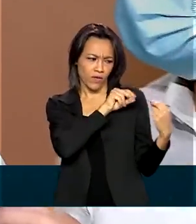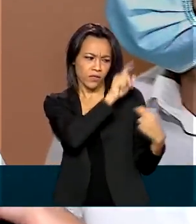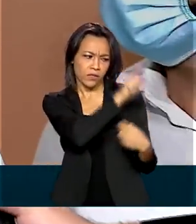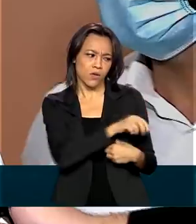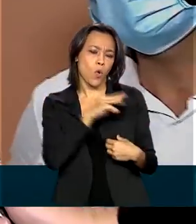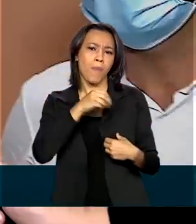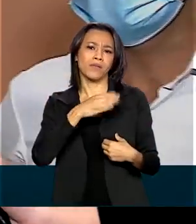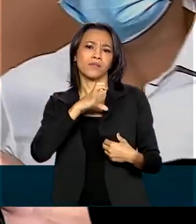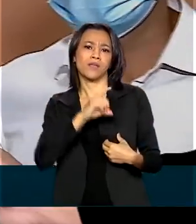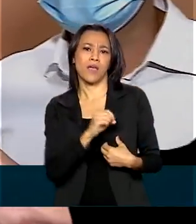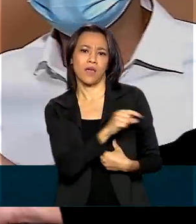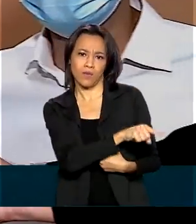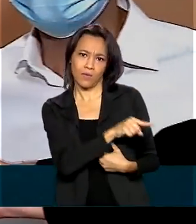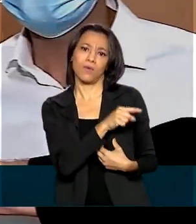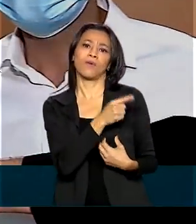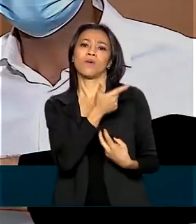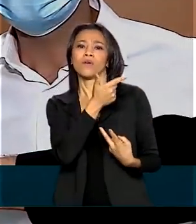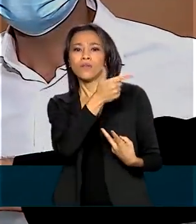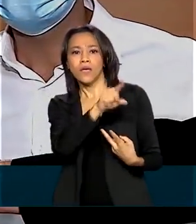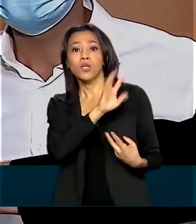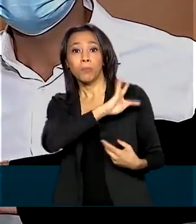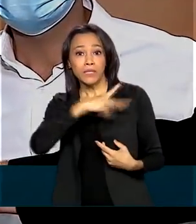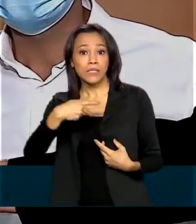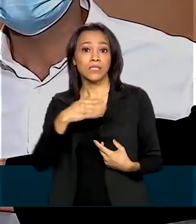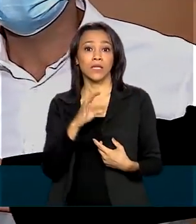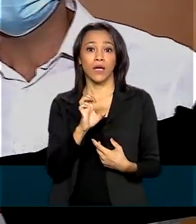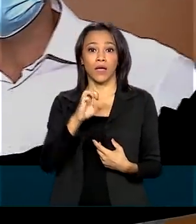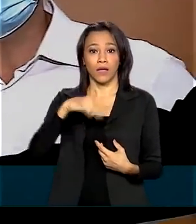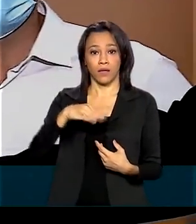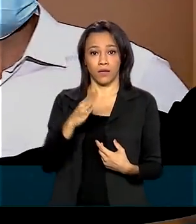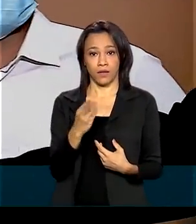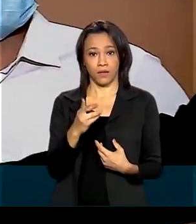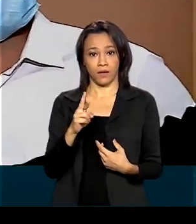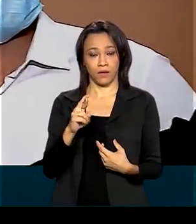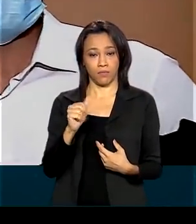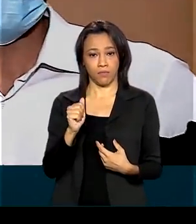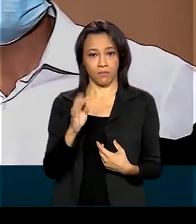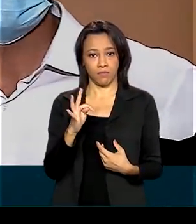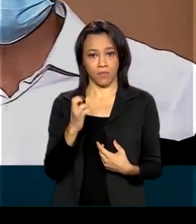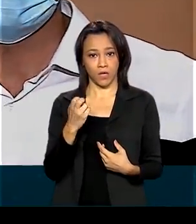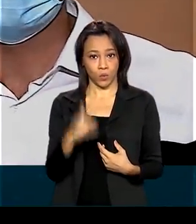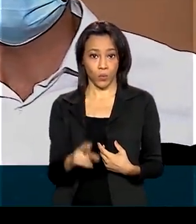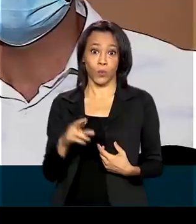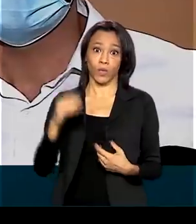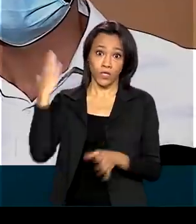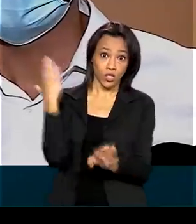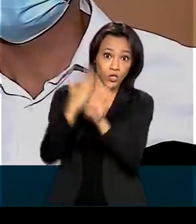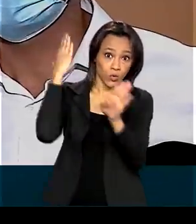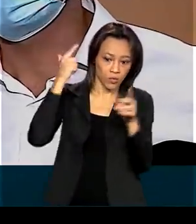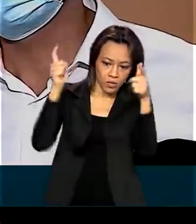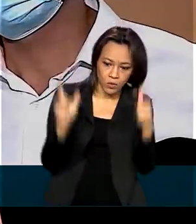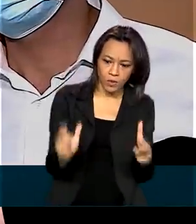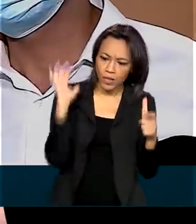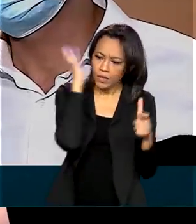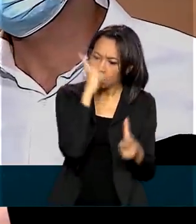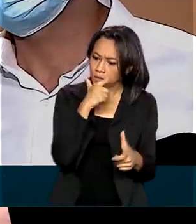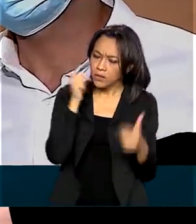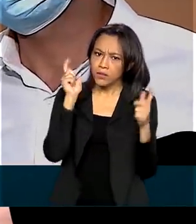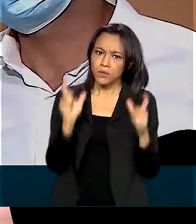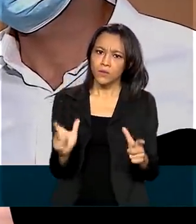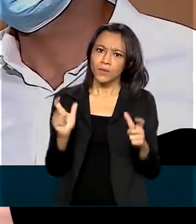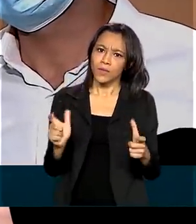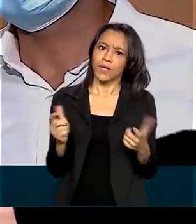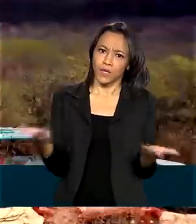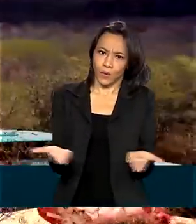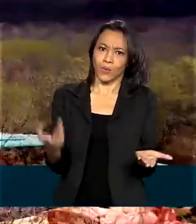com o Gilson, que é de Pernambuco e da Embratur. E descobrir para muitos brasileiros uma região tão linda como essa que estamos